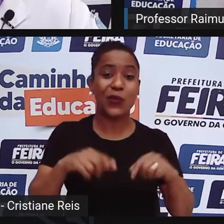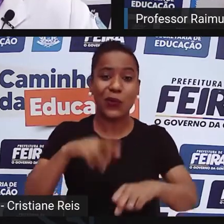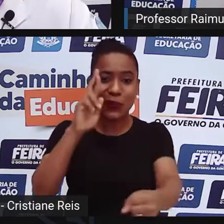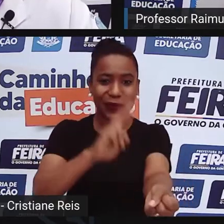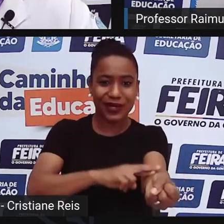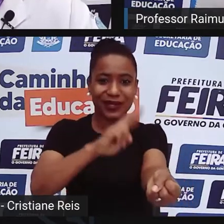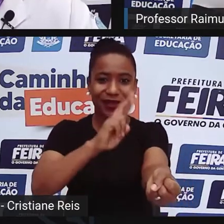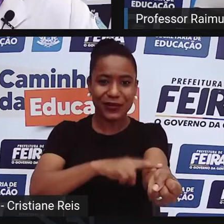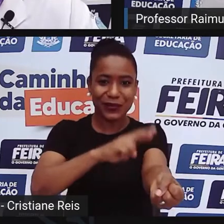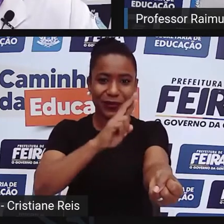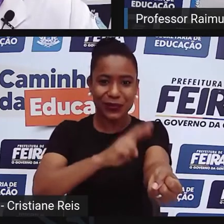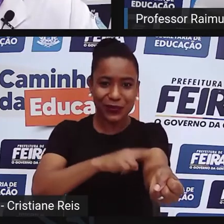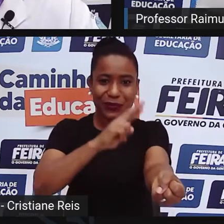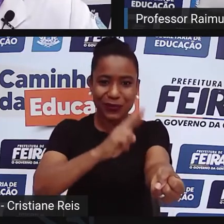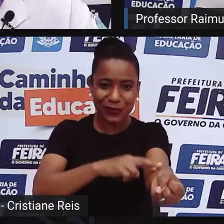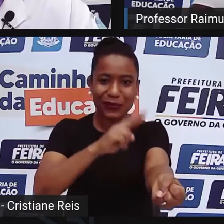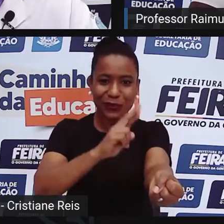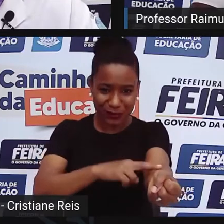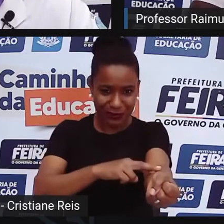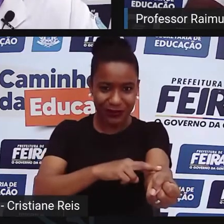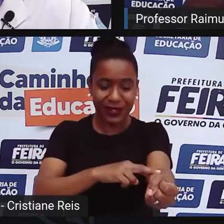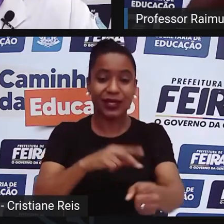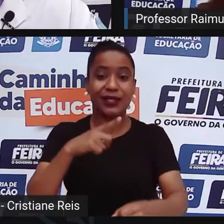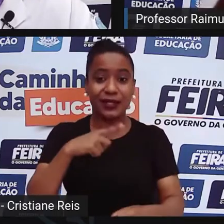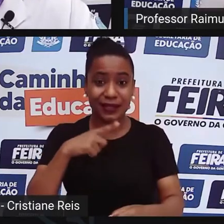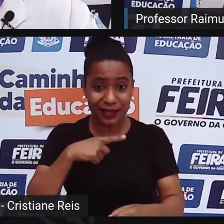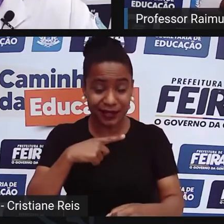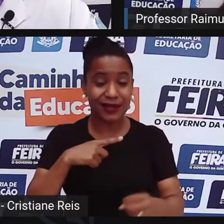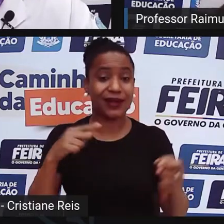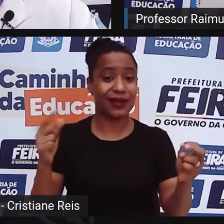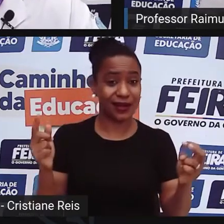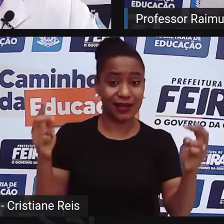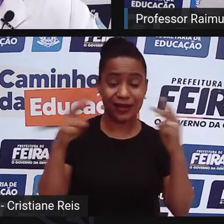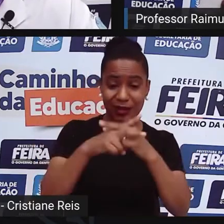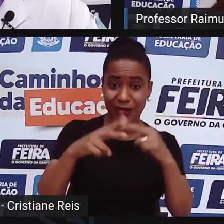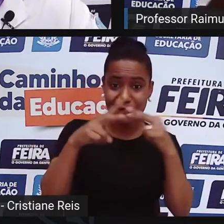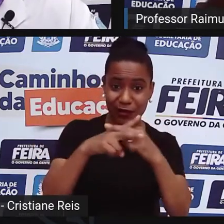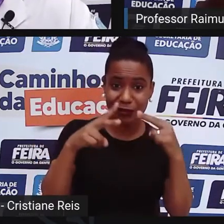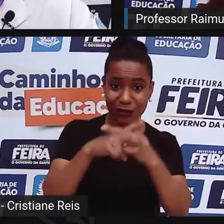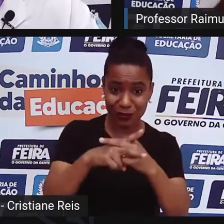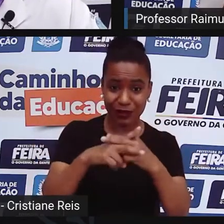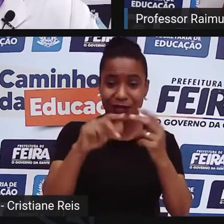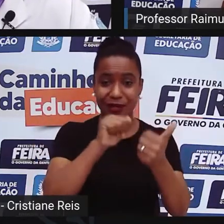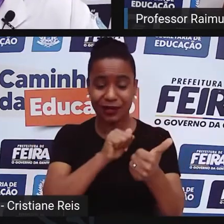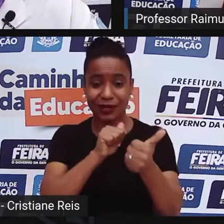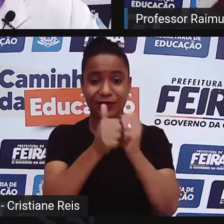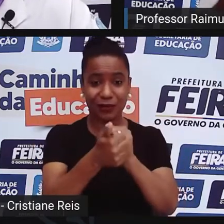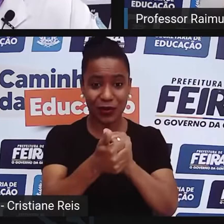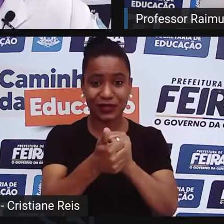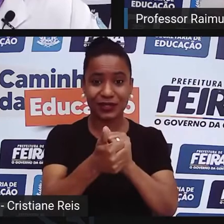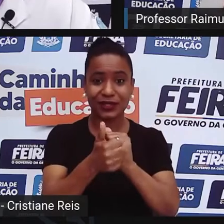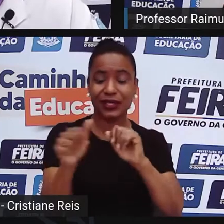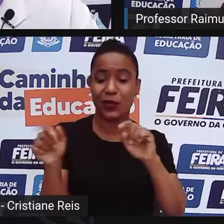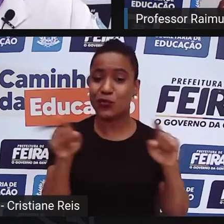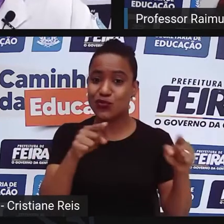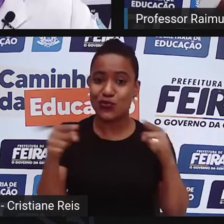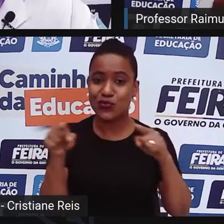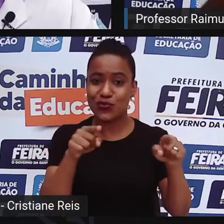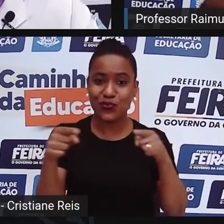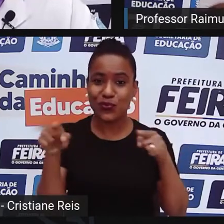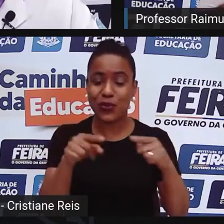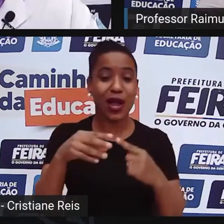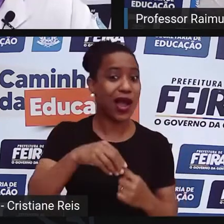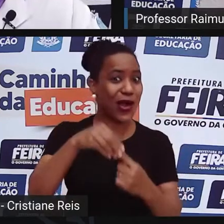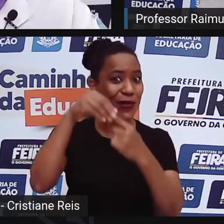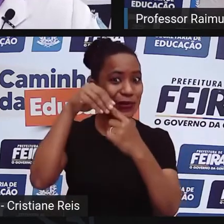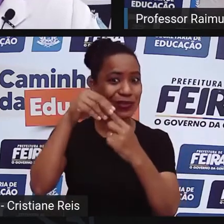a única luta esporte que é transmitida através de um som, uma linguagem corporal transmitida